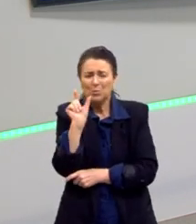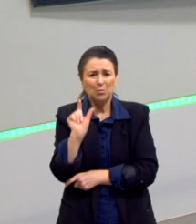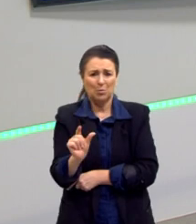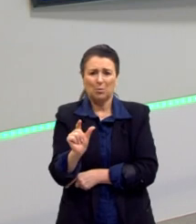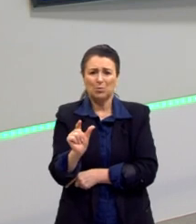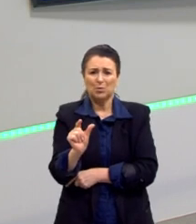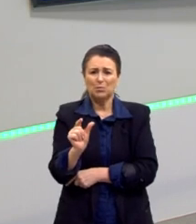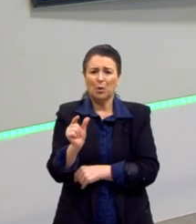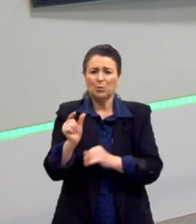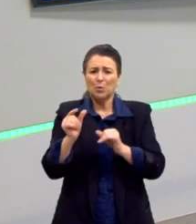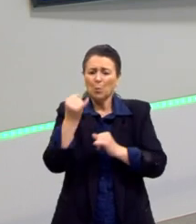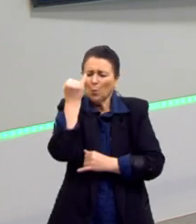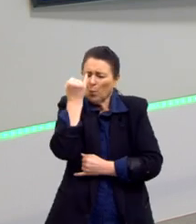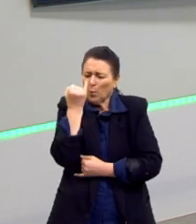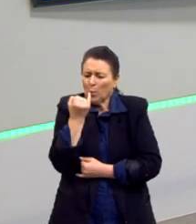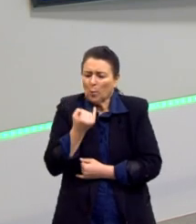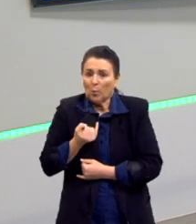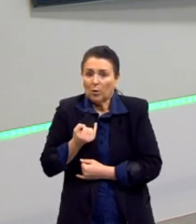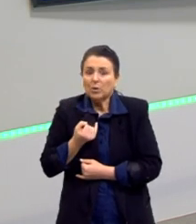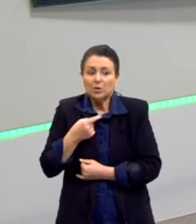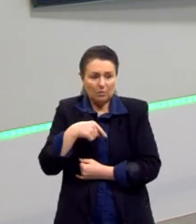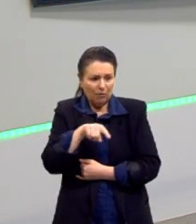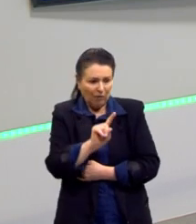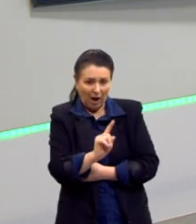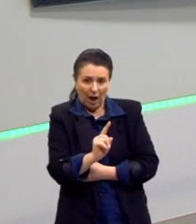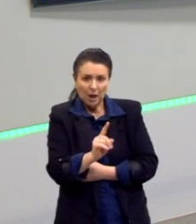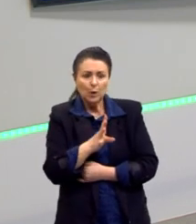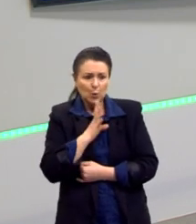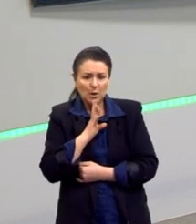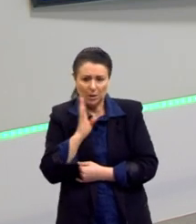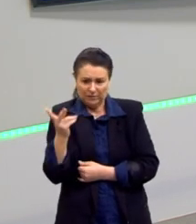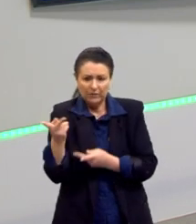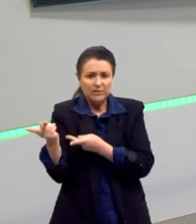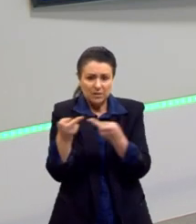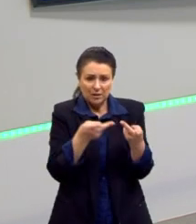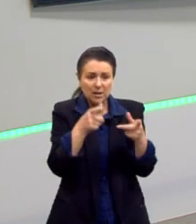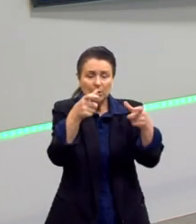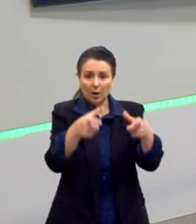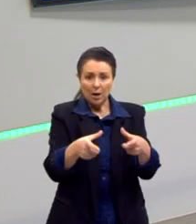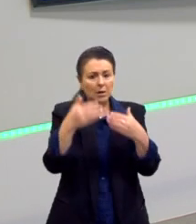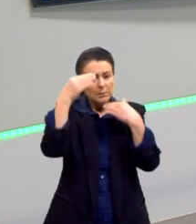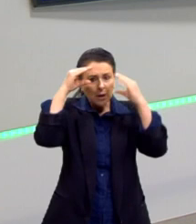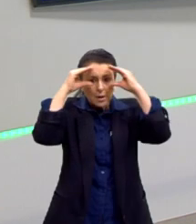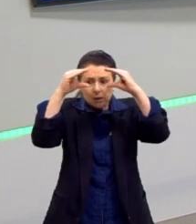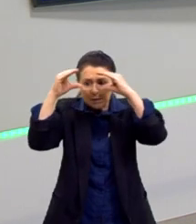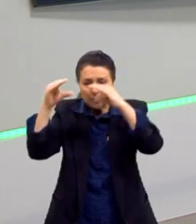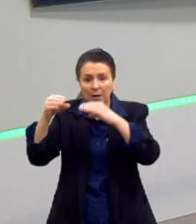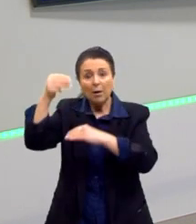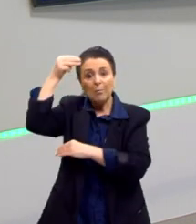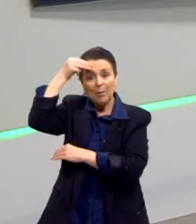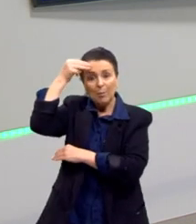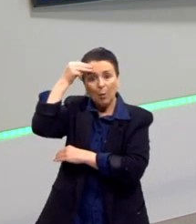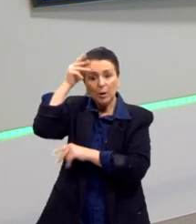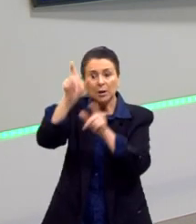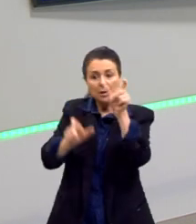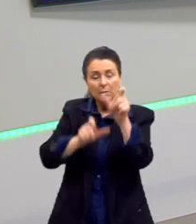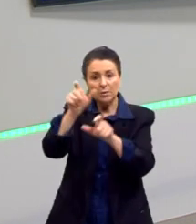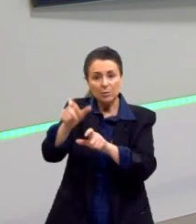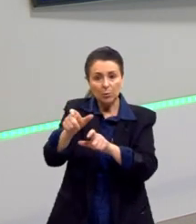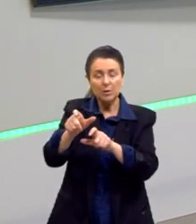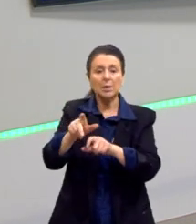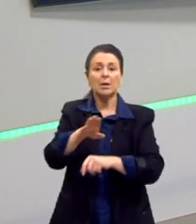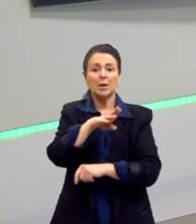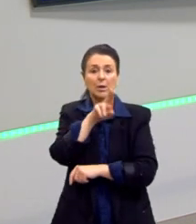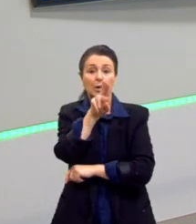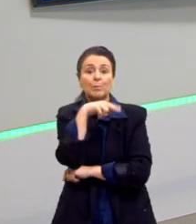quando a gente visita esses espaços, a gente tem que ter um respeito a essa memória. É importante, então, como é que a gente vai falar do Holocausto, que